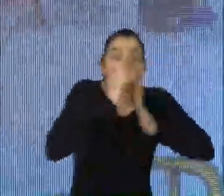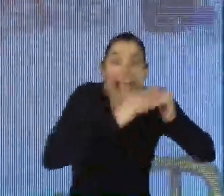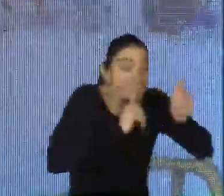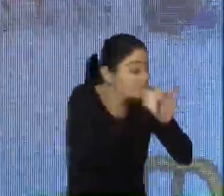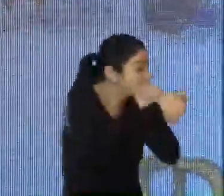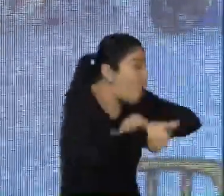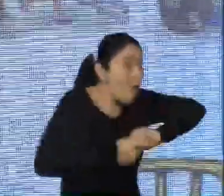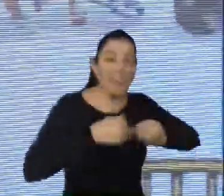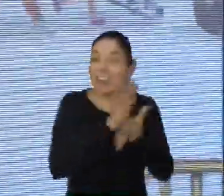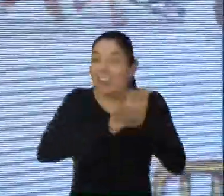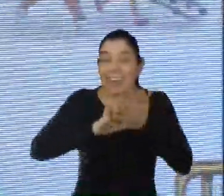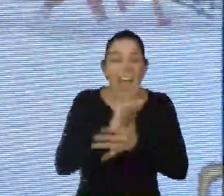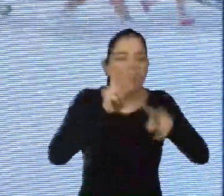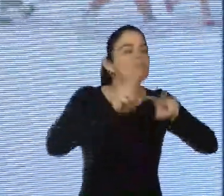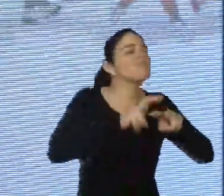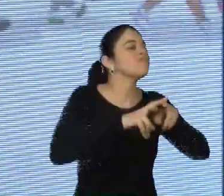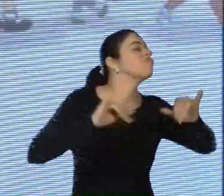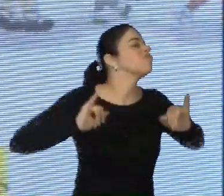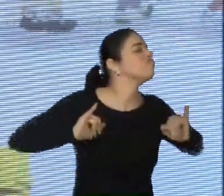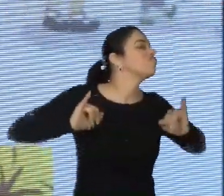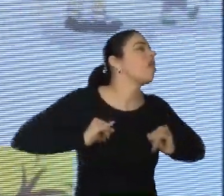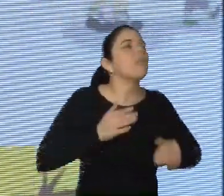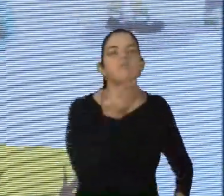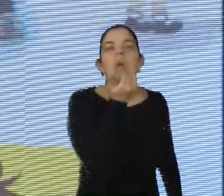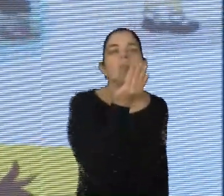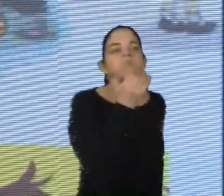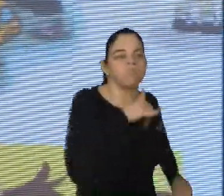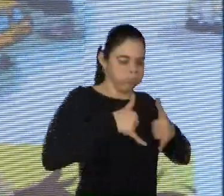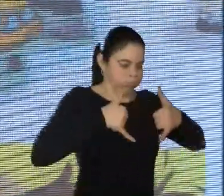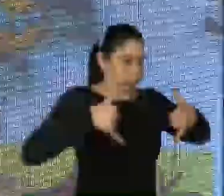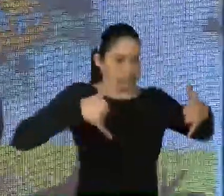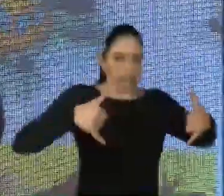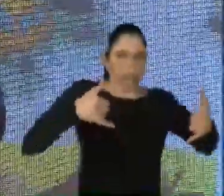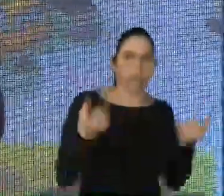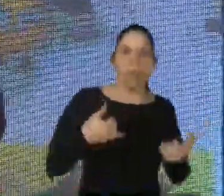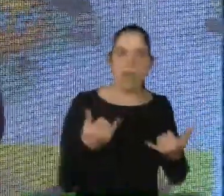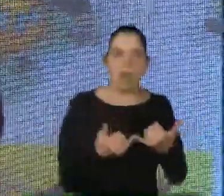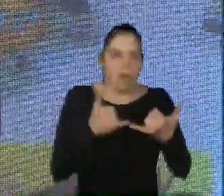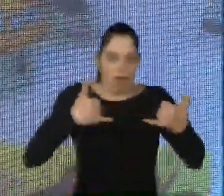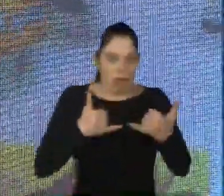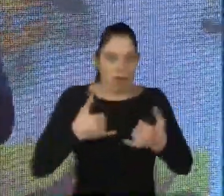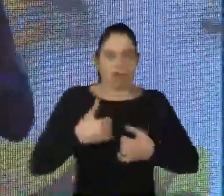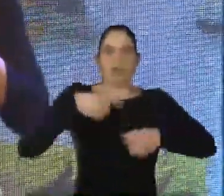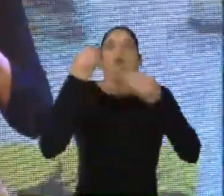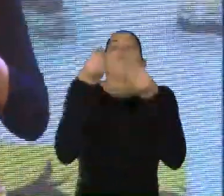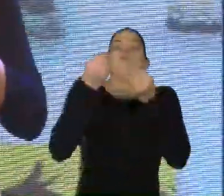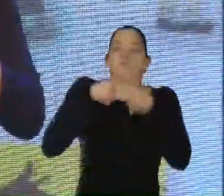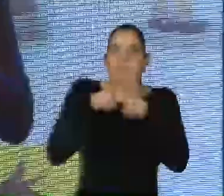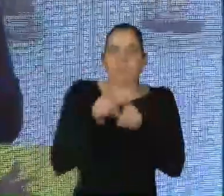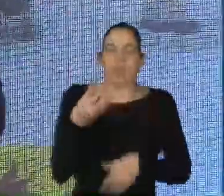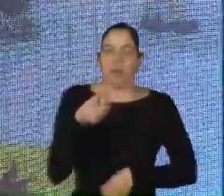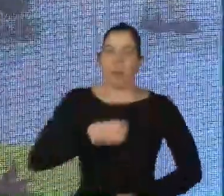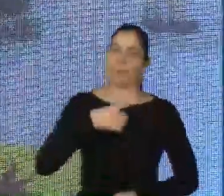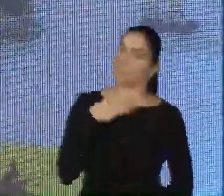você é sedentário, e aí você vai comendo, engordando, e aí você vai estimulando os genes da inflamação. Ou será que a sua opção